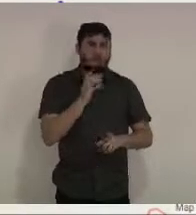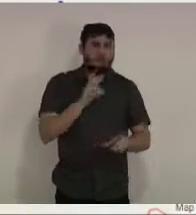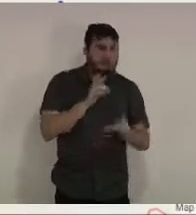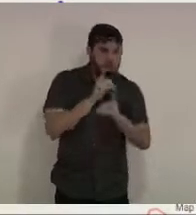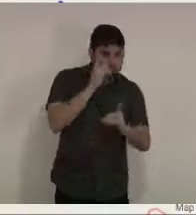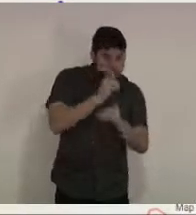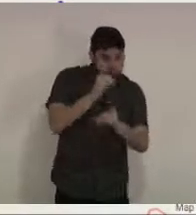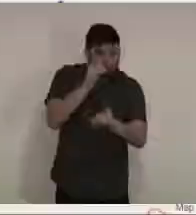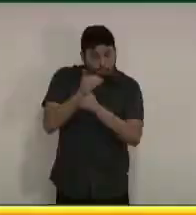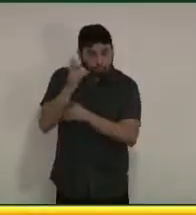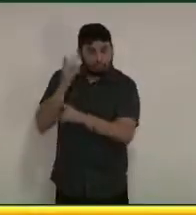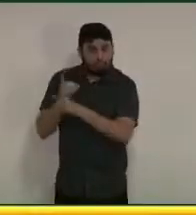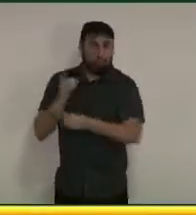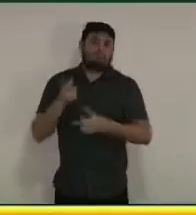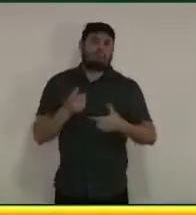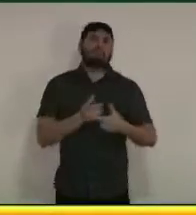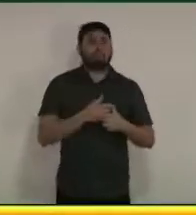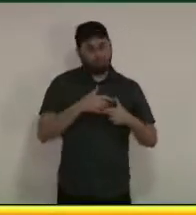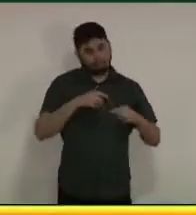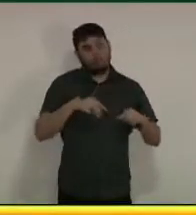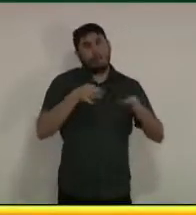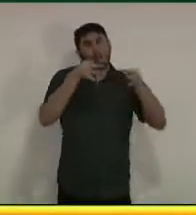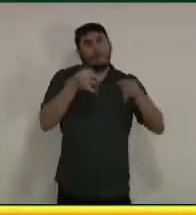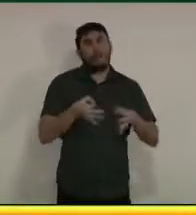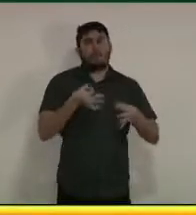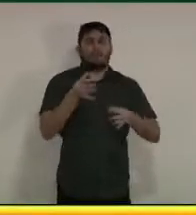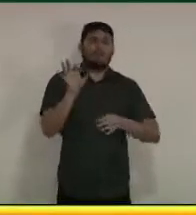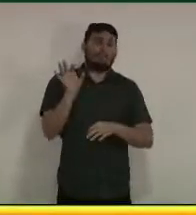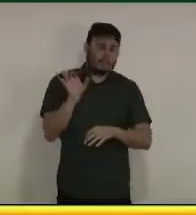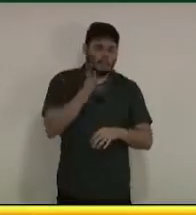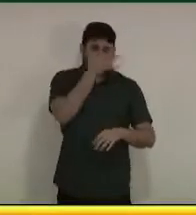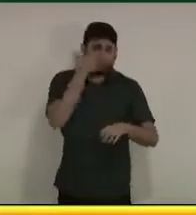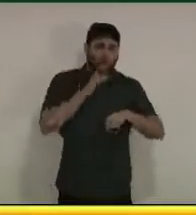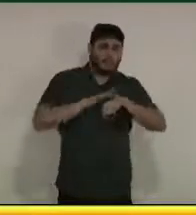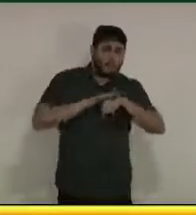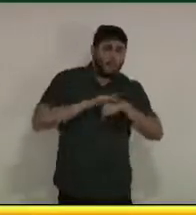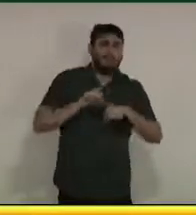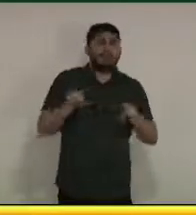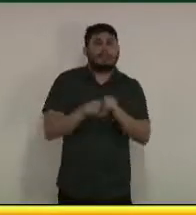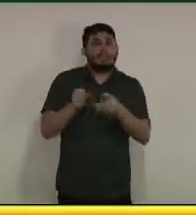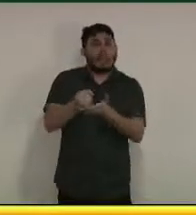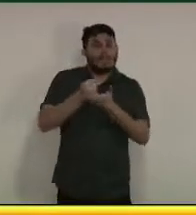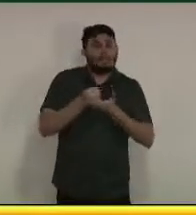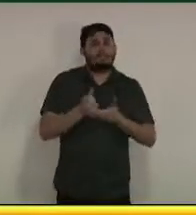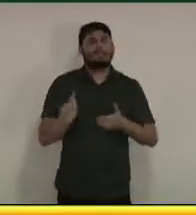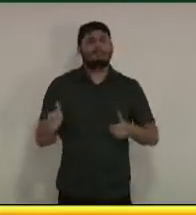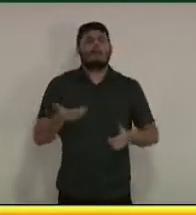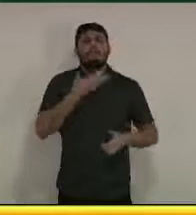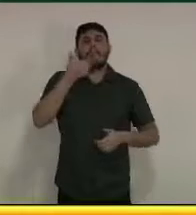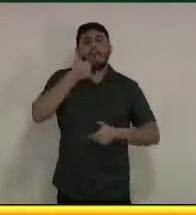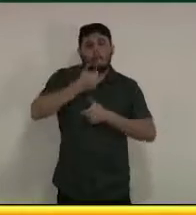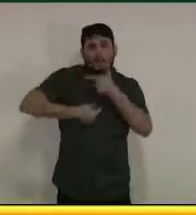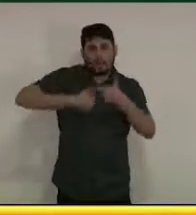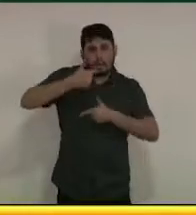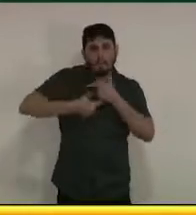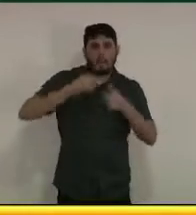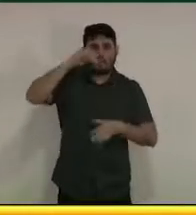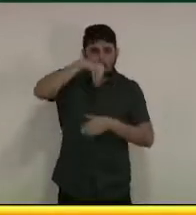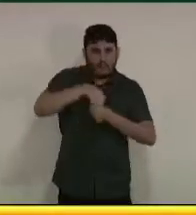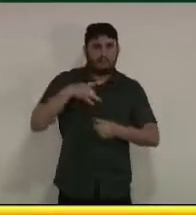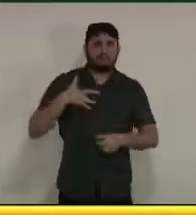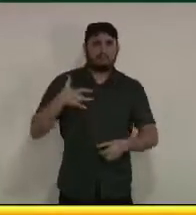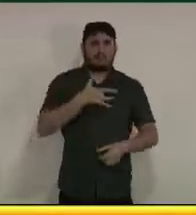sinaliza a reorganização, mais uma vez, do sistema de saúde. Diante de todos esses